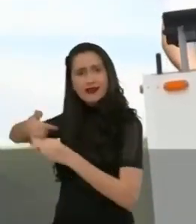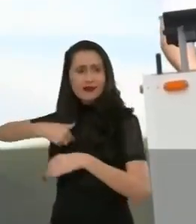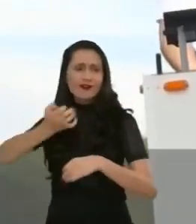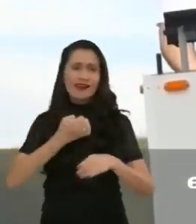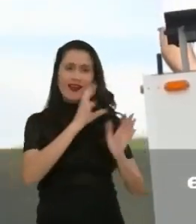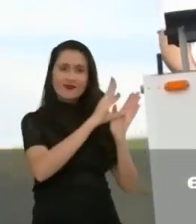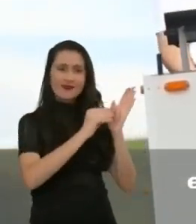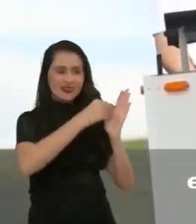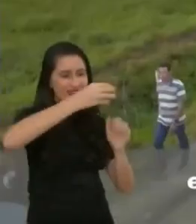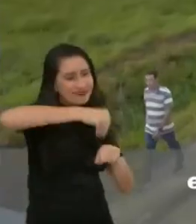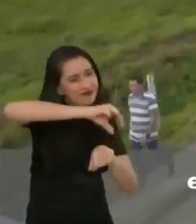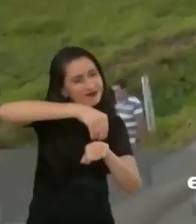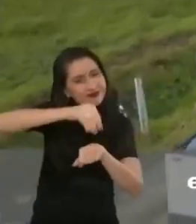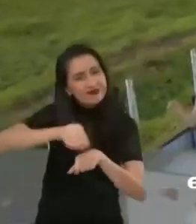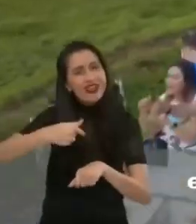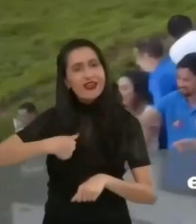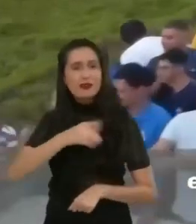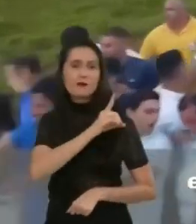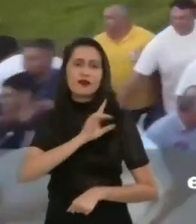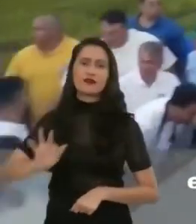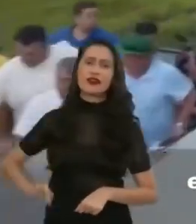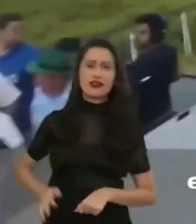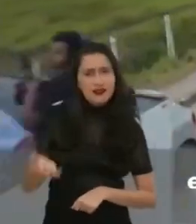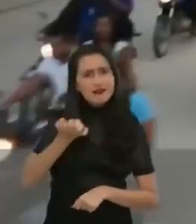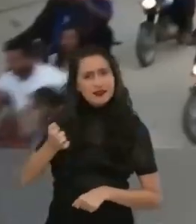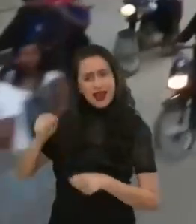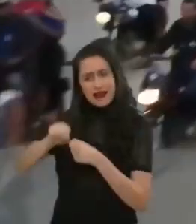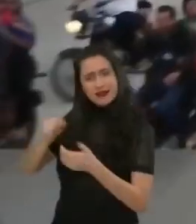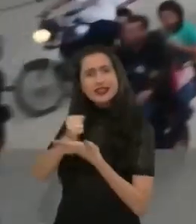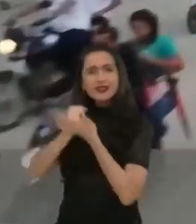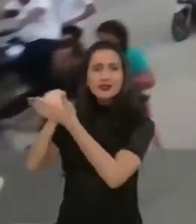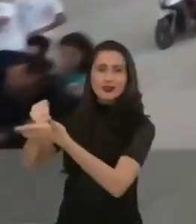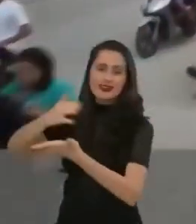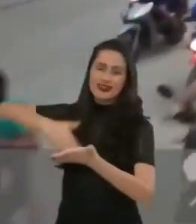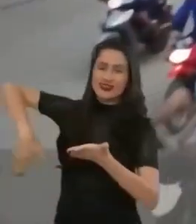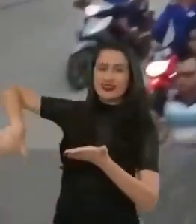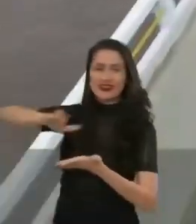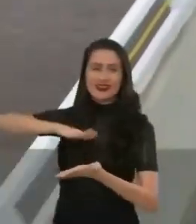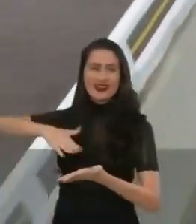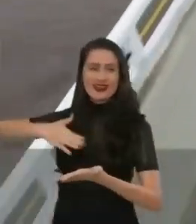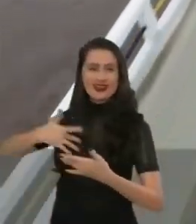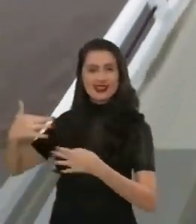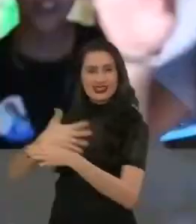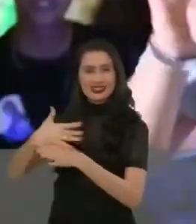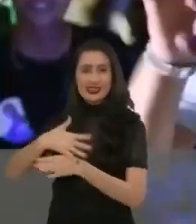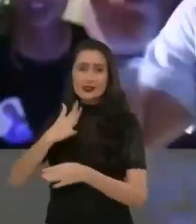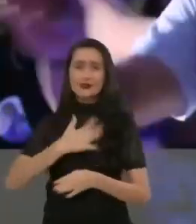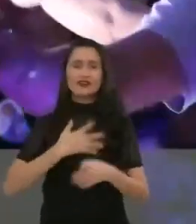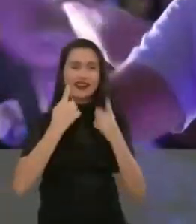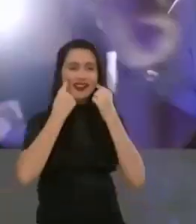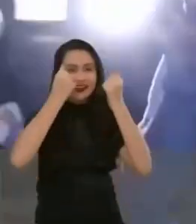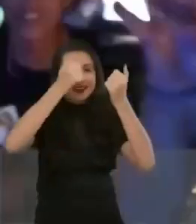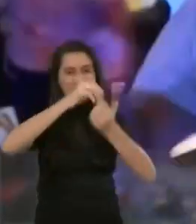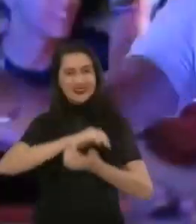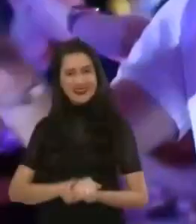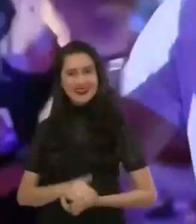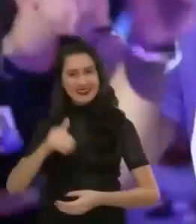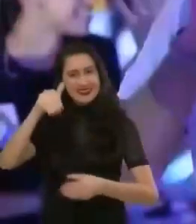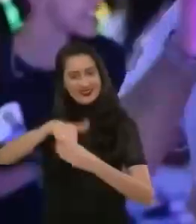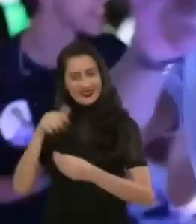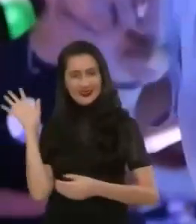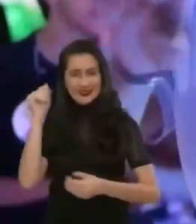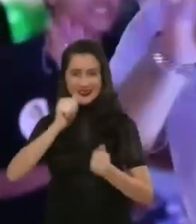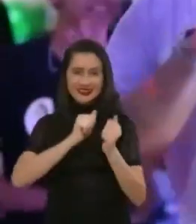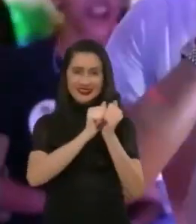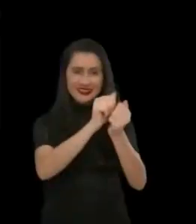como deputado federal, eu quero fazer pelo povo da minha região, da minha cidade e da minha Lagoa. 5-5. Bora com